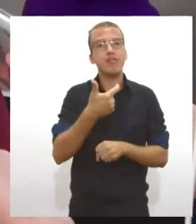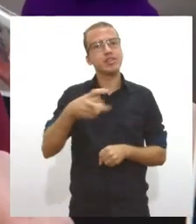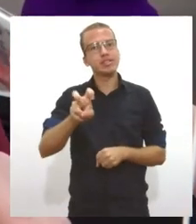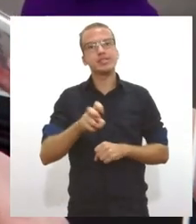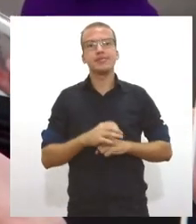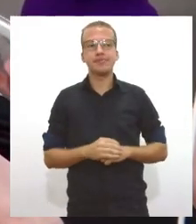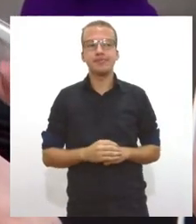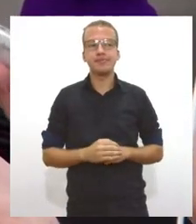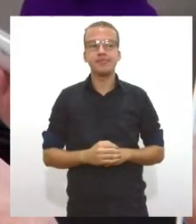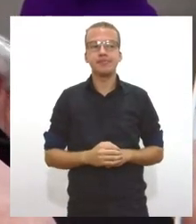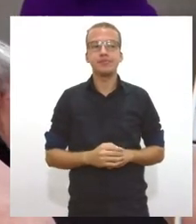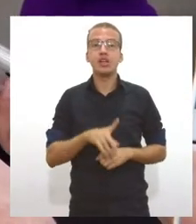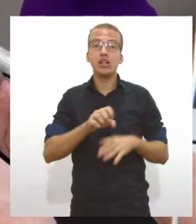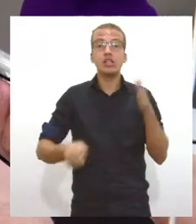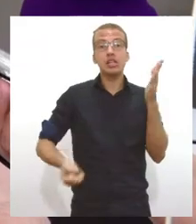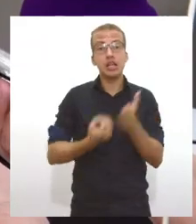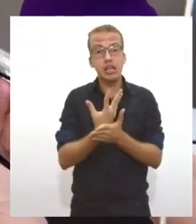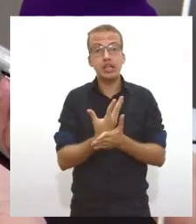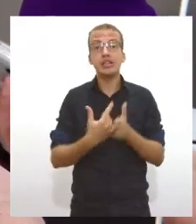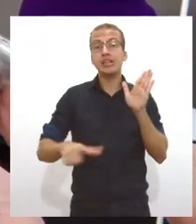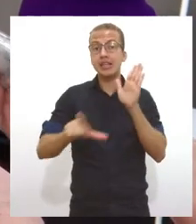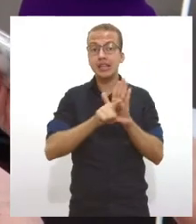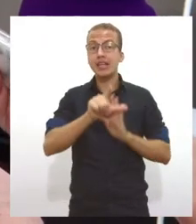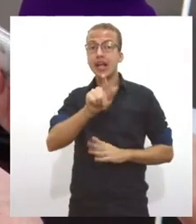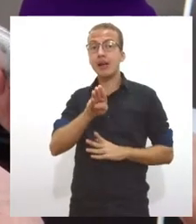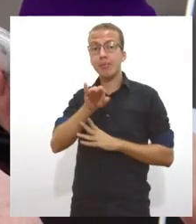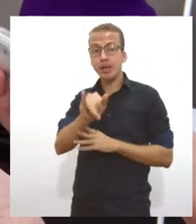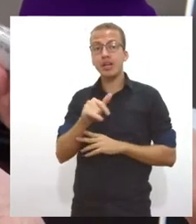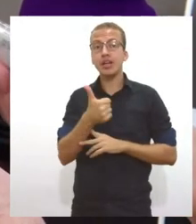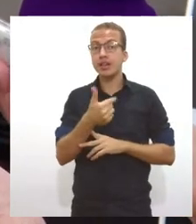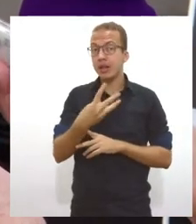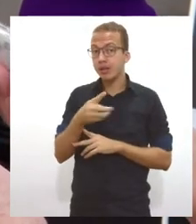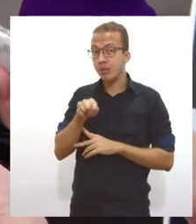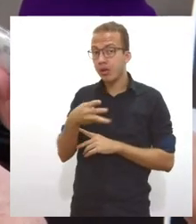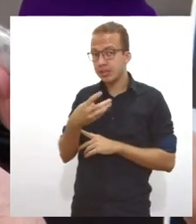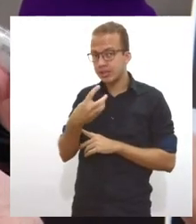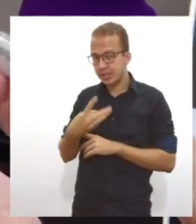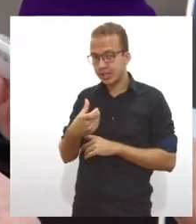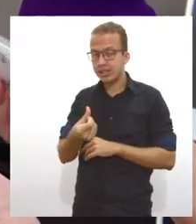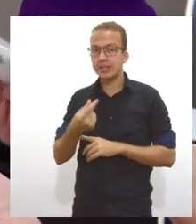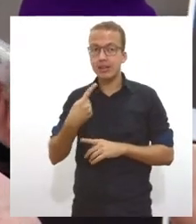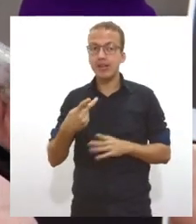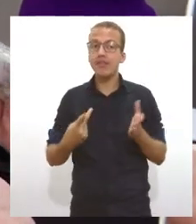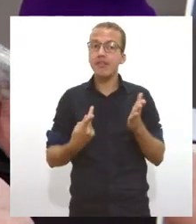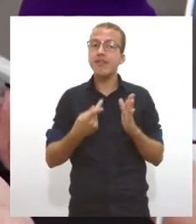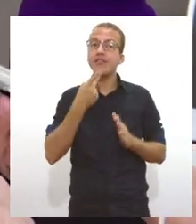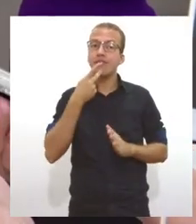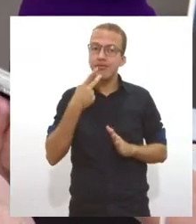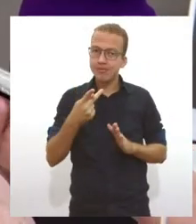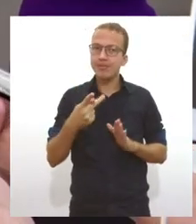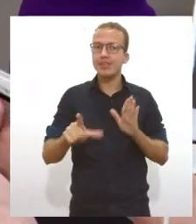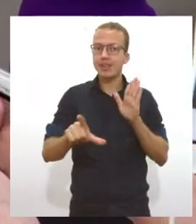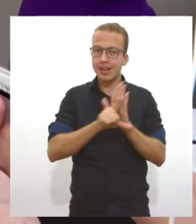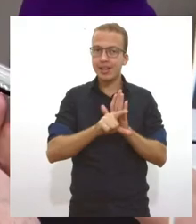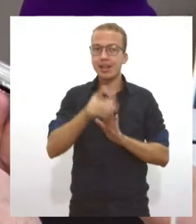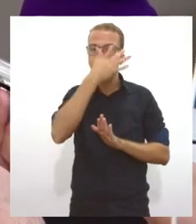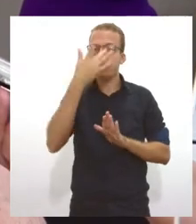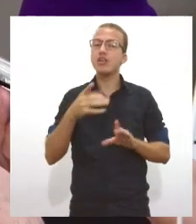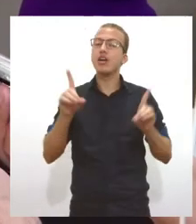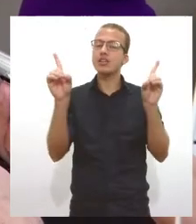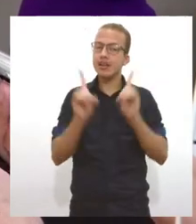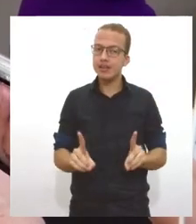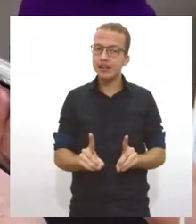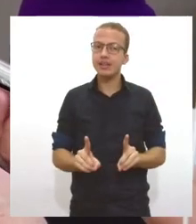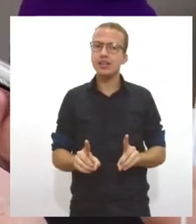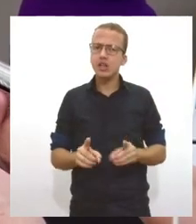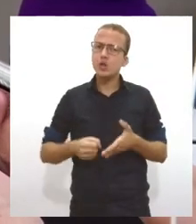Dentro da criação da Lei 13.146, que é a lei federal, que estabelece o Estatuto da Pessoa com Deficiência, esta casa, a gente vem cobrando há muito